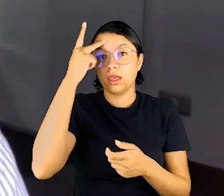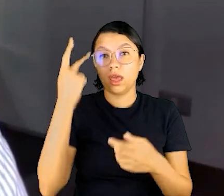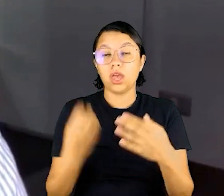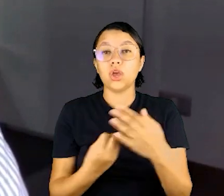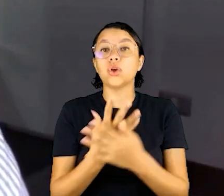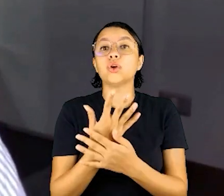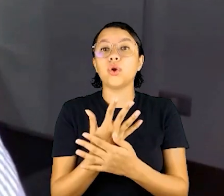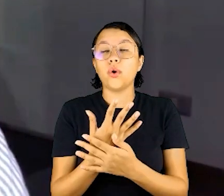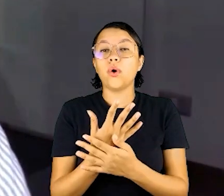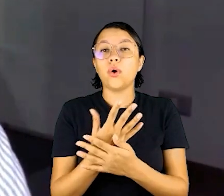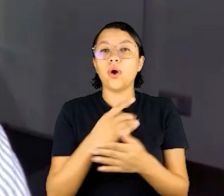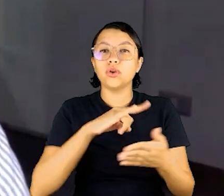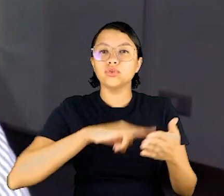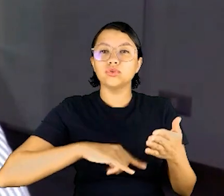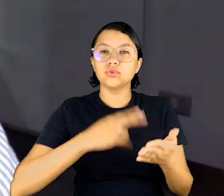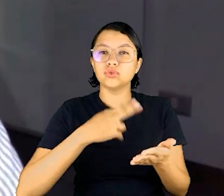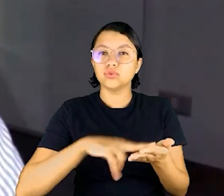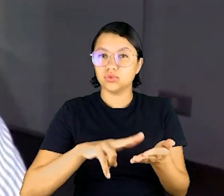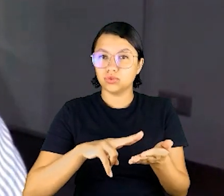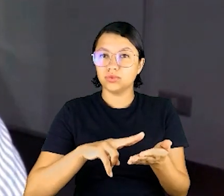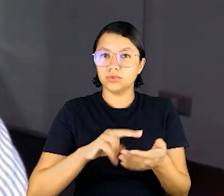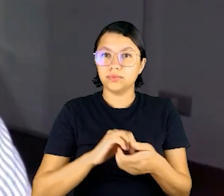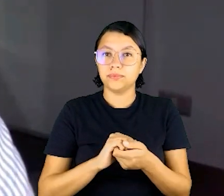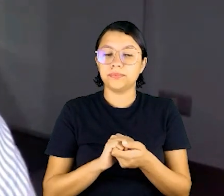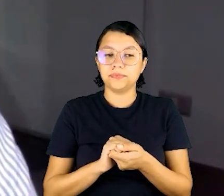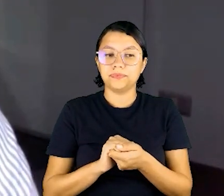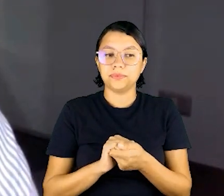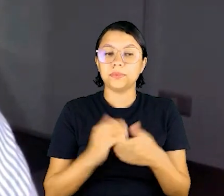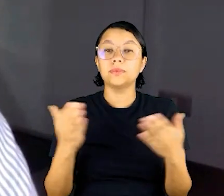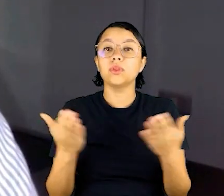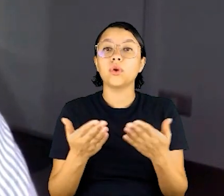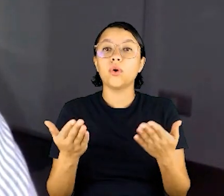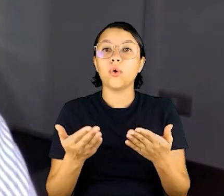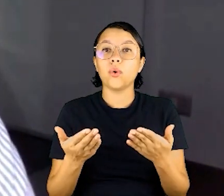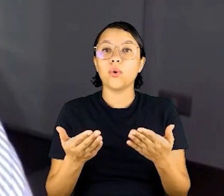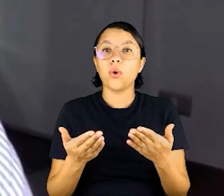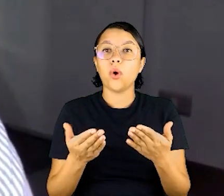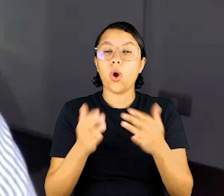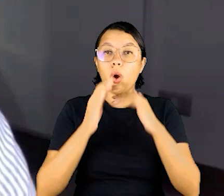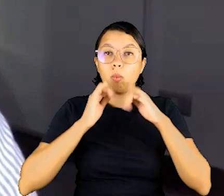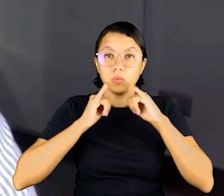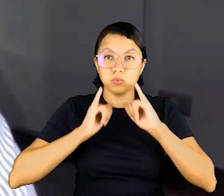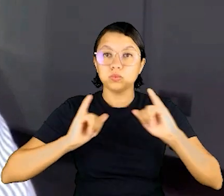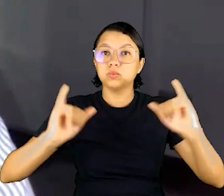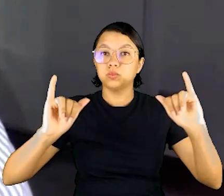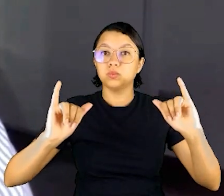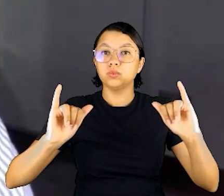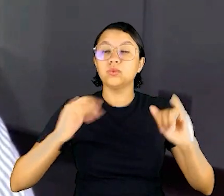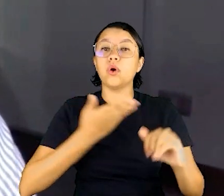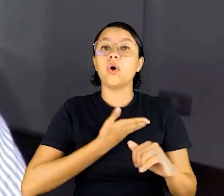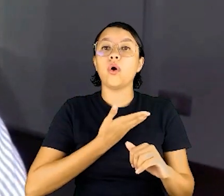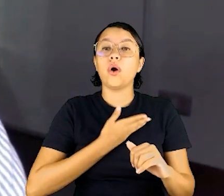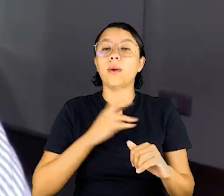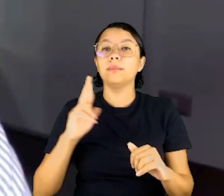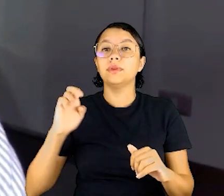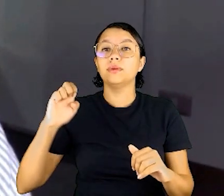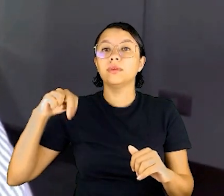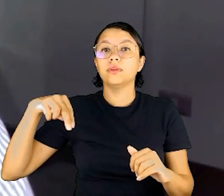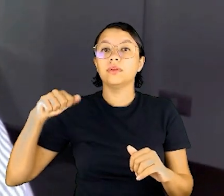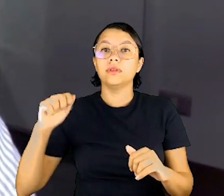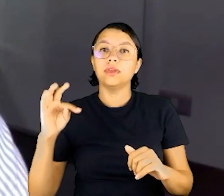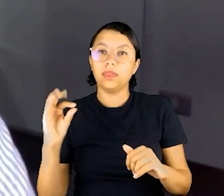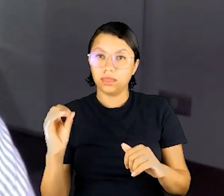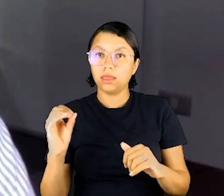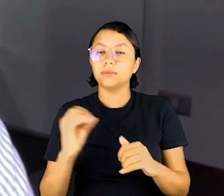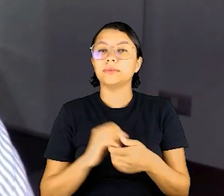Quem criou a cartilha e que hoje nós estamos divulgando foi o nosso colega,